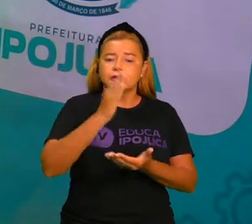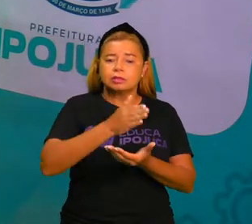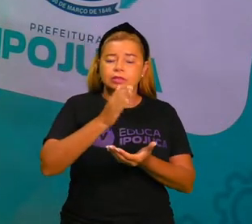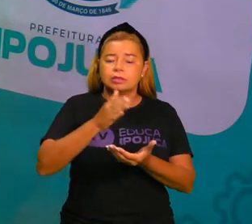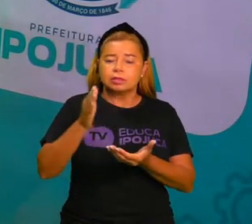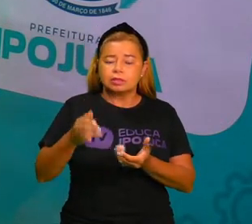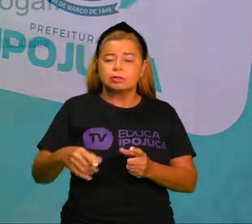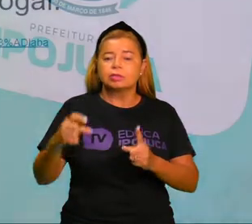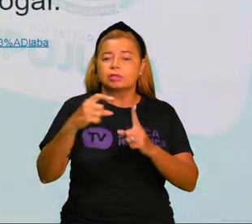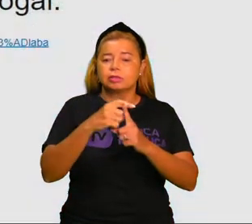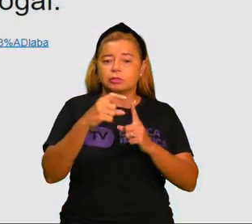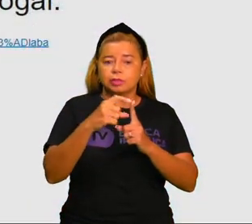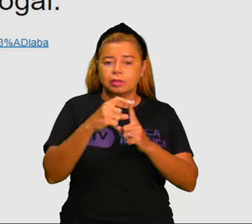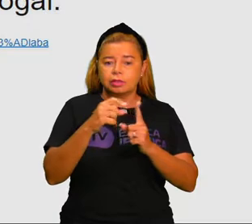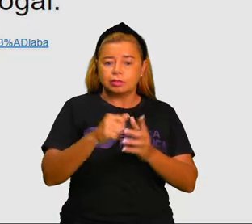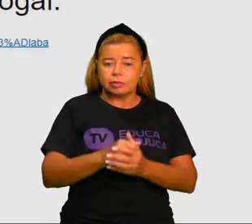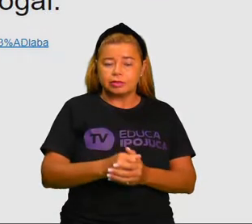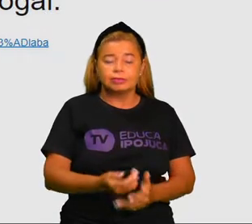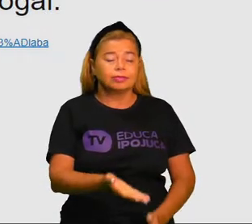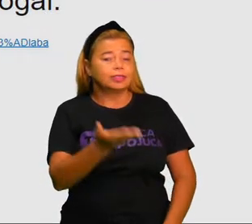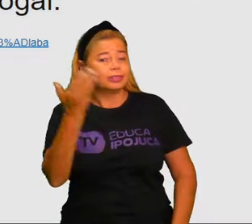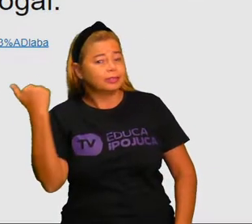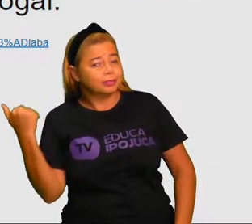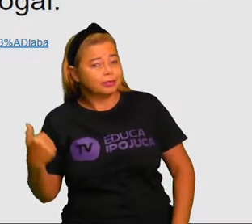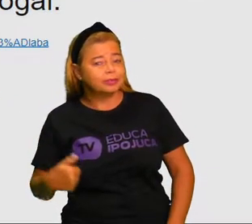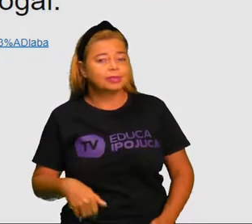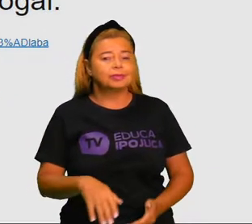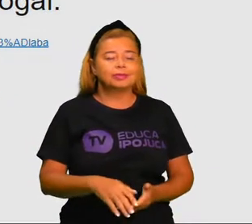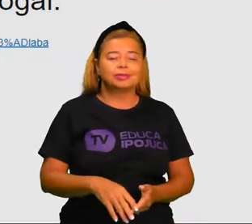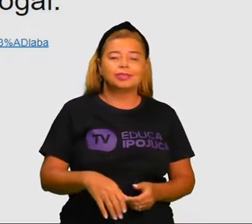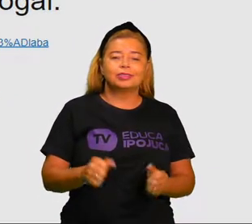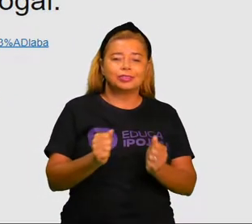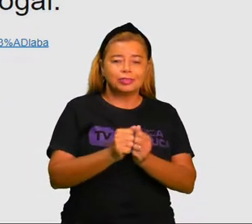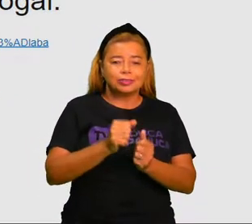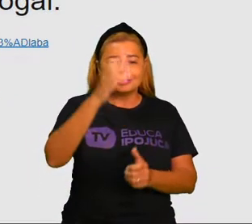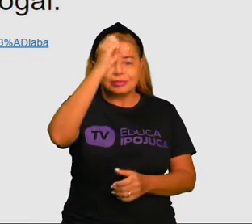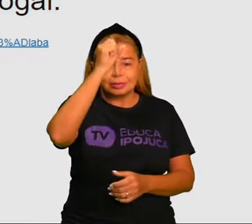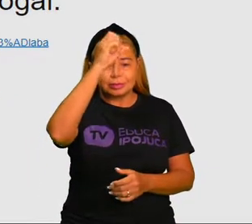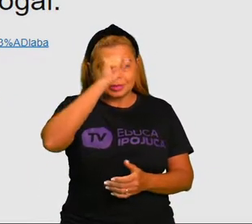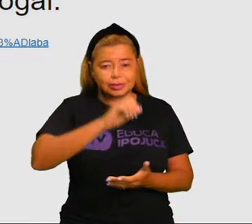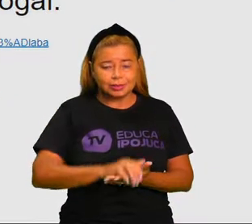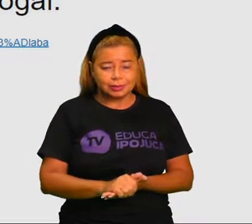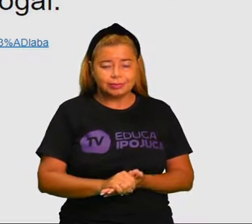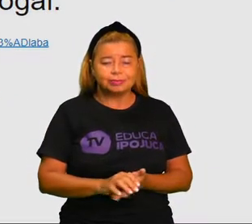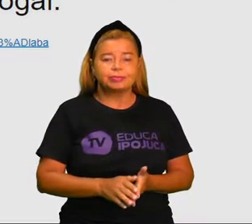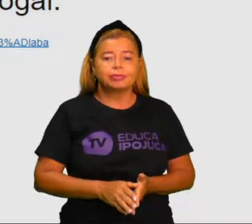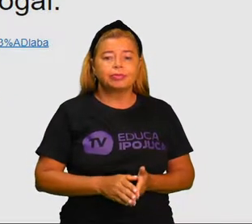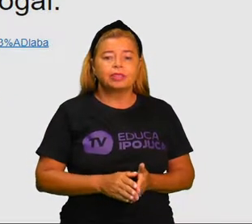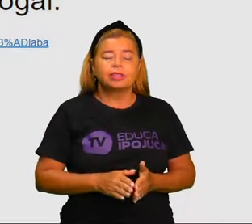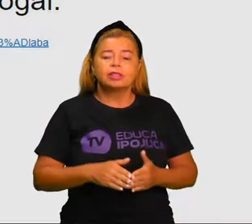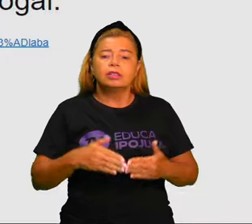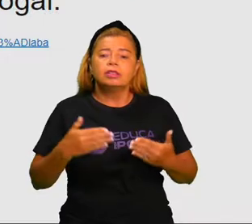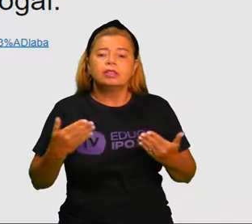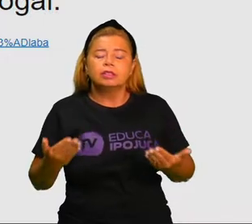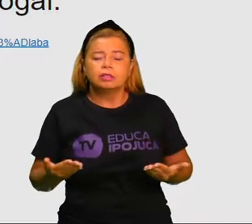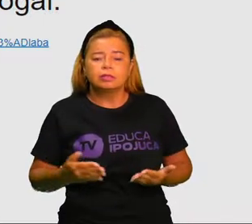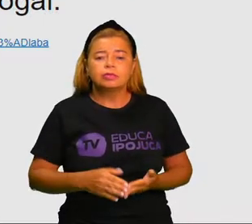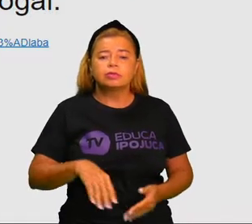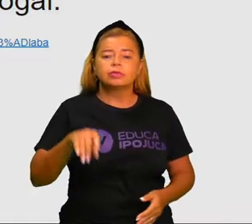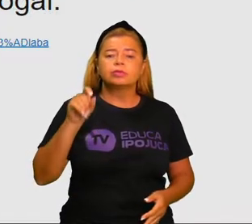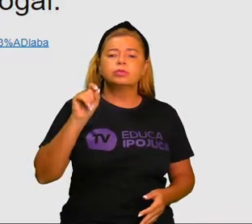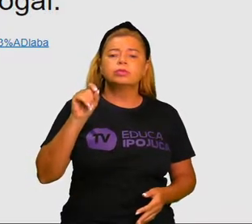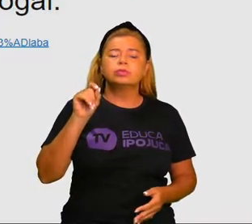Certo? Vamos lá. O que é sílaba? É importante a gente aprender primeiro o que é sílaba, porque